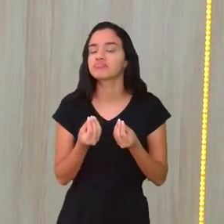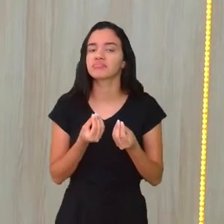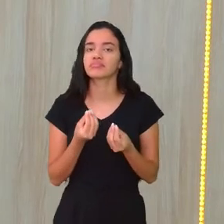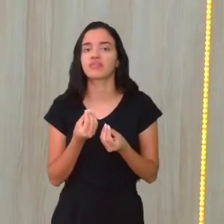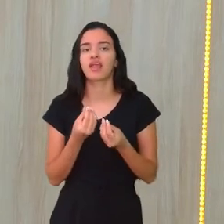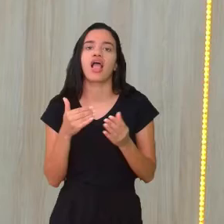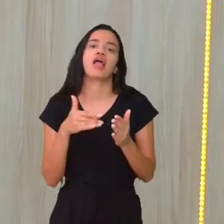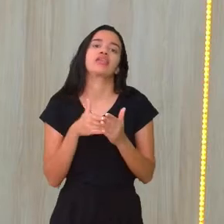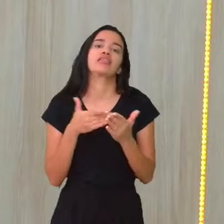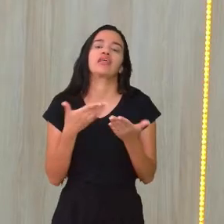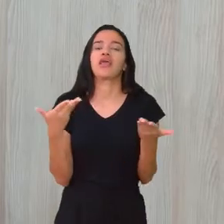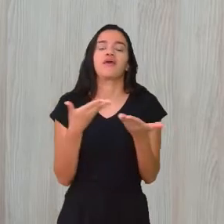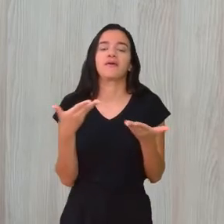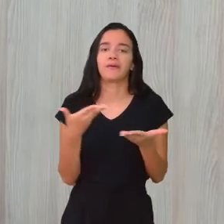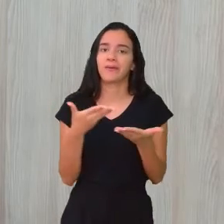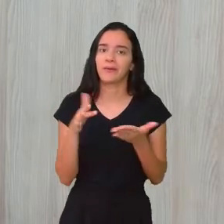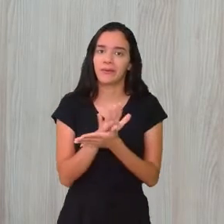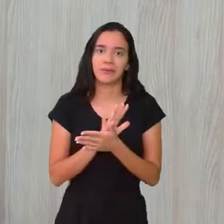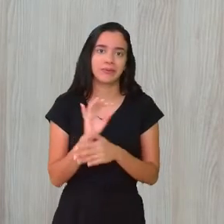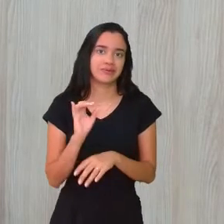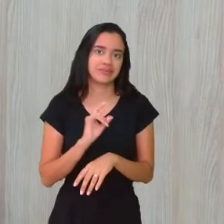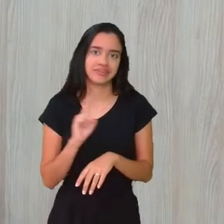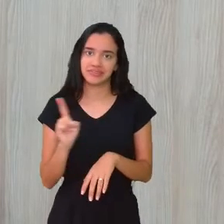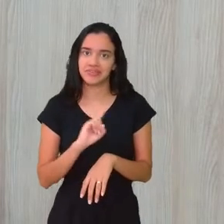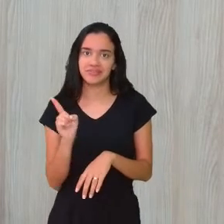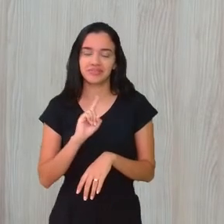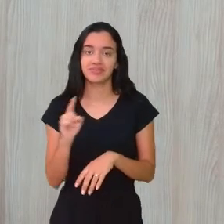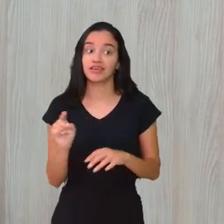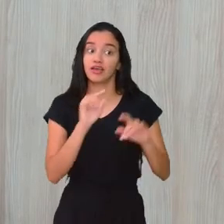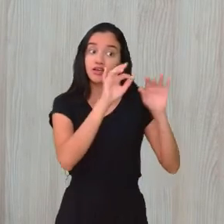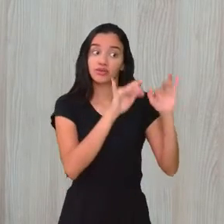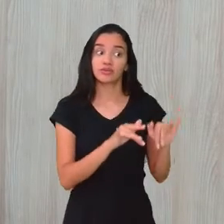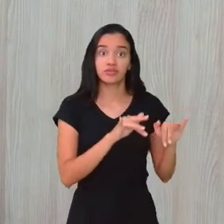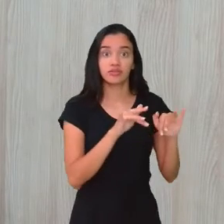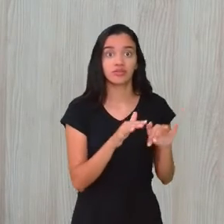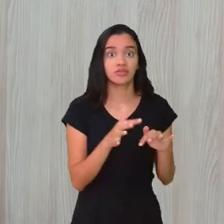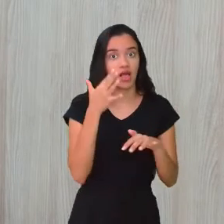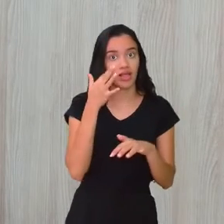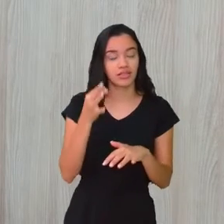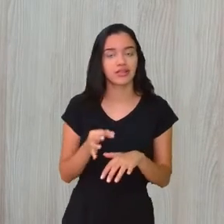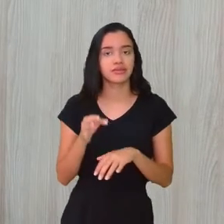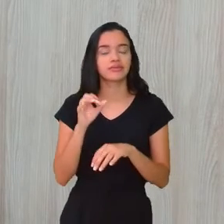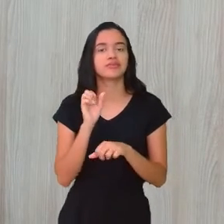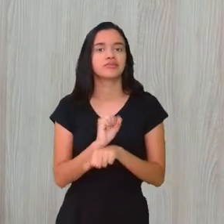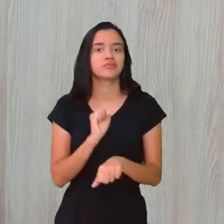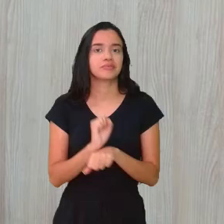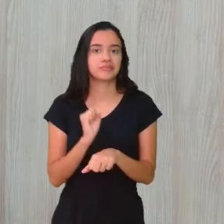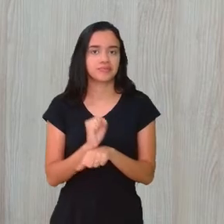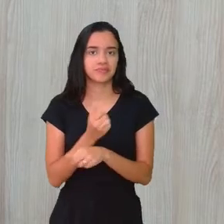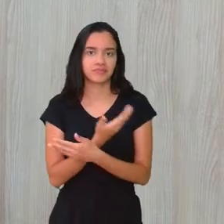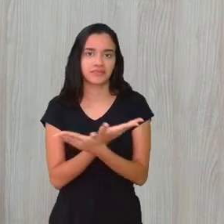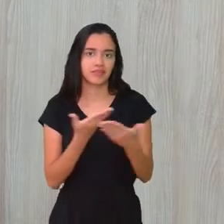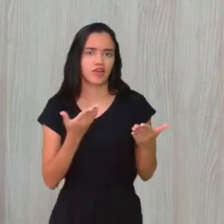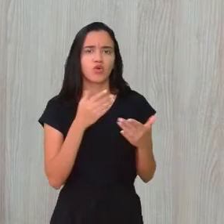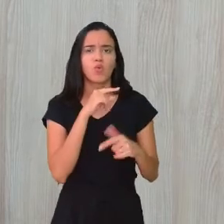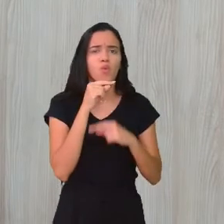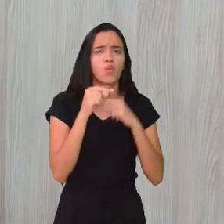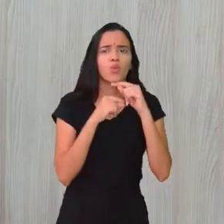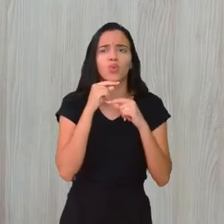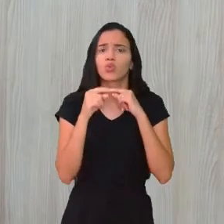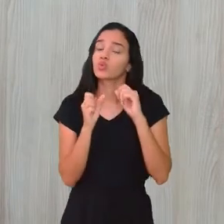Até agora não, mas se tiverem, mandem, viu, minha gente? Que eu estou aqui, estou atento esperando vocês. Então, mandem para a gente aí, qualquer dúvida.